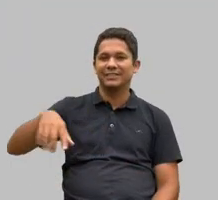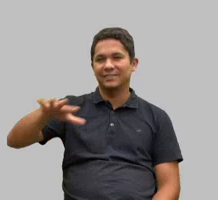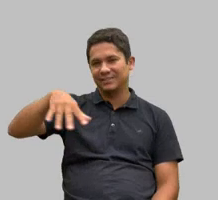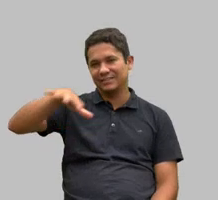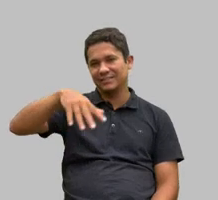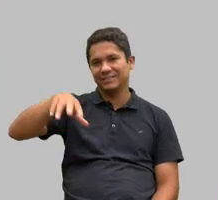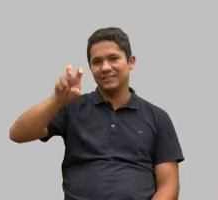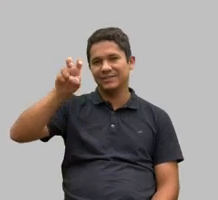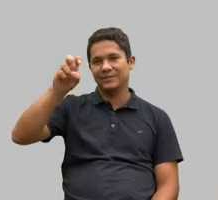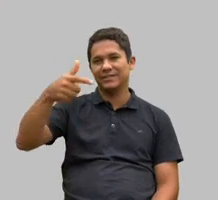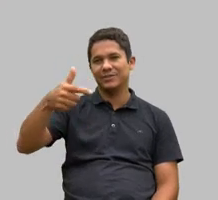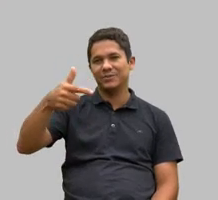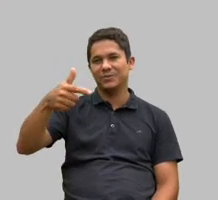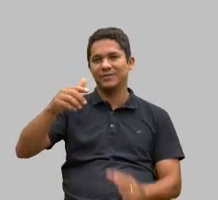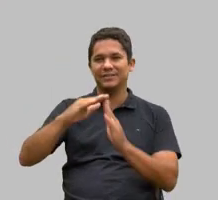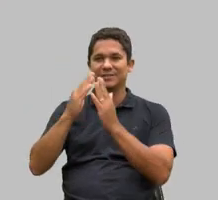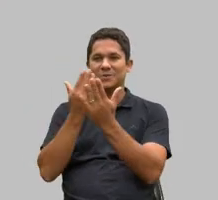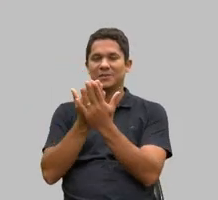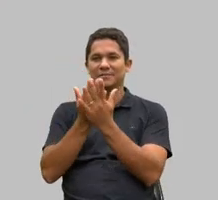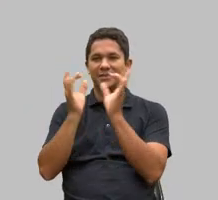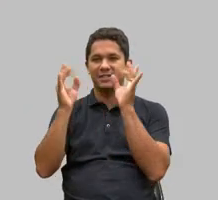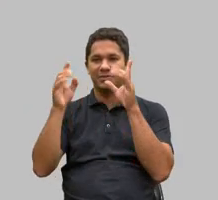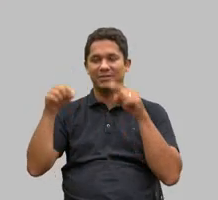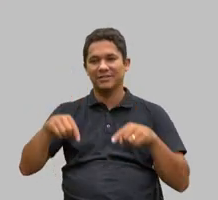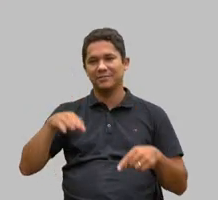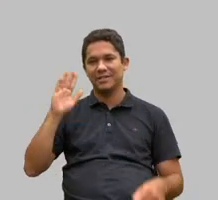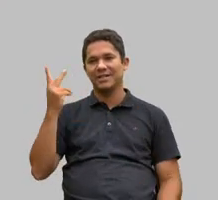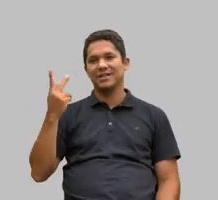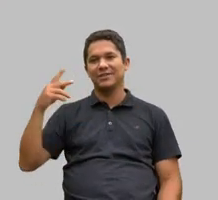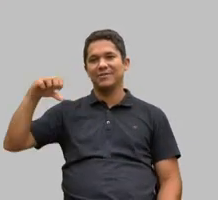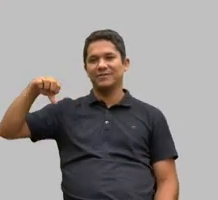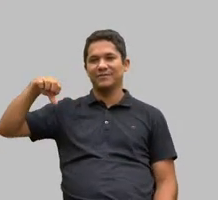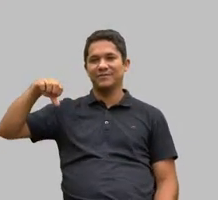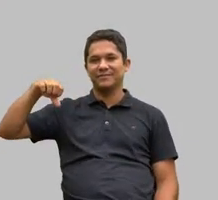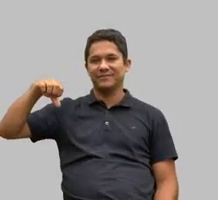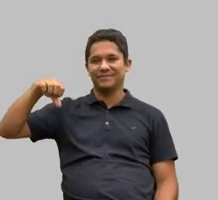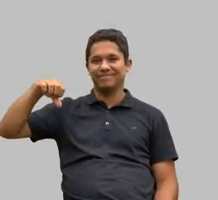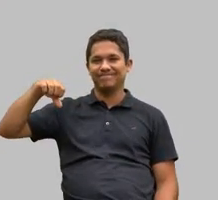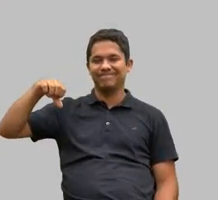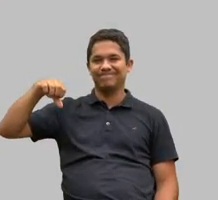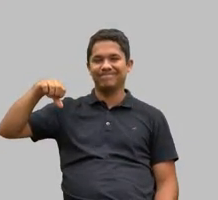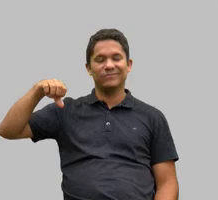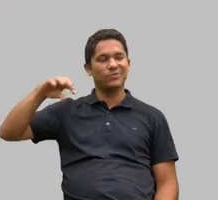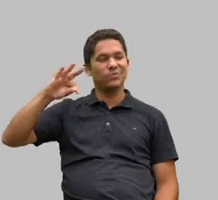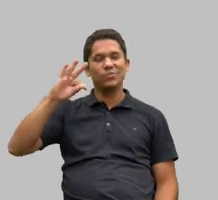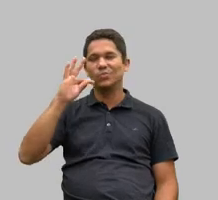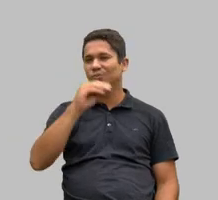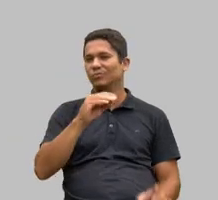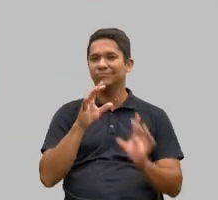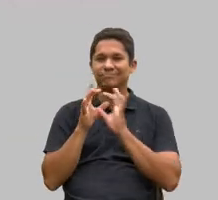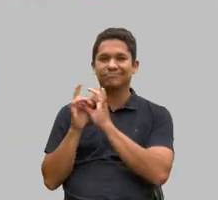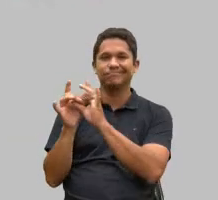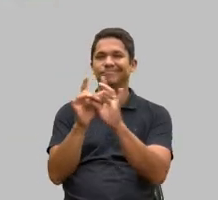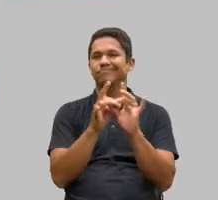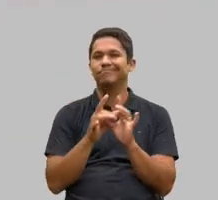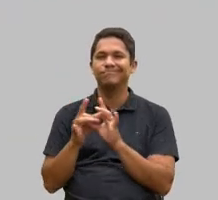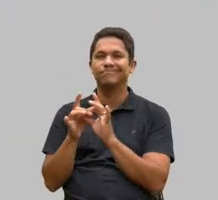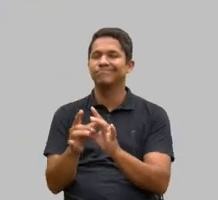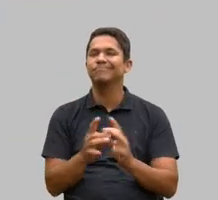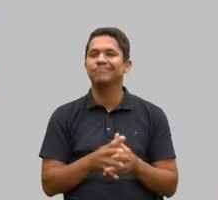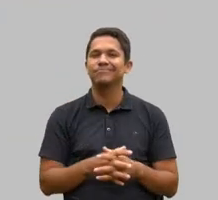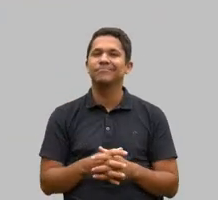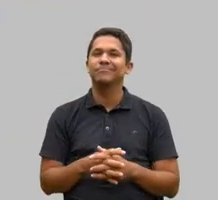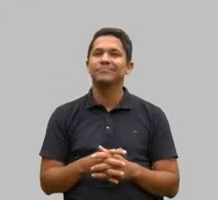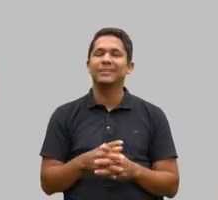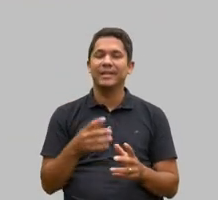em Belo Horizonte nove todo mundo de mãos dadas não tinha quando eu peguei a